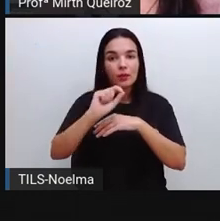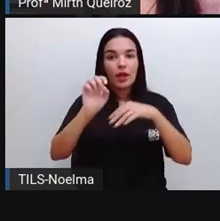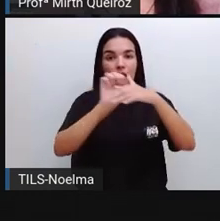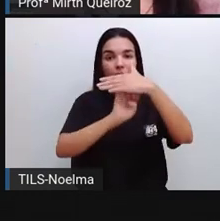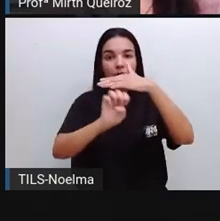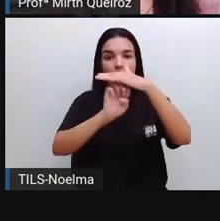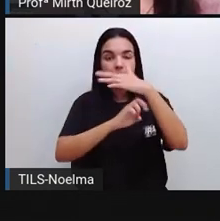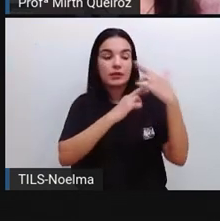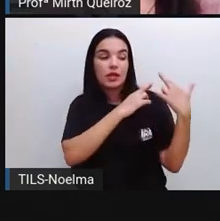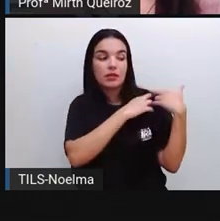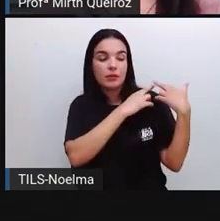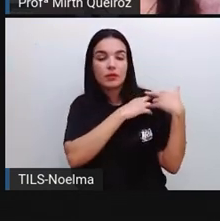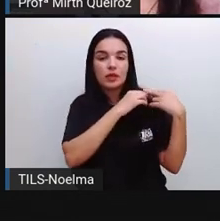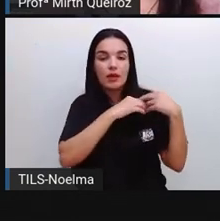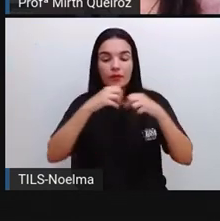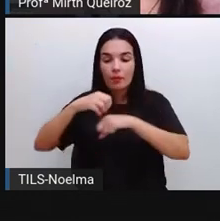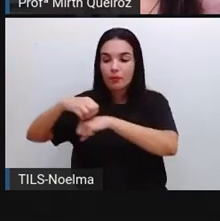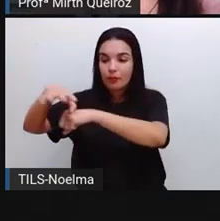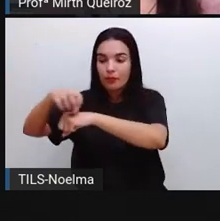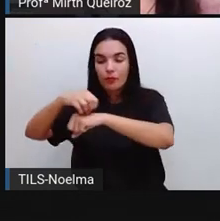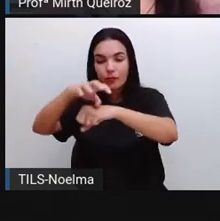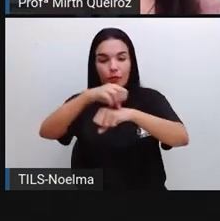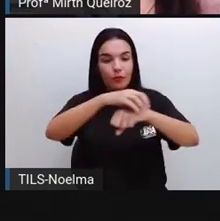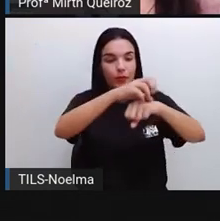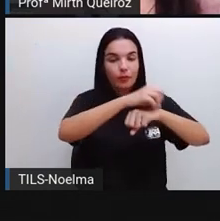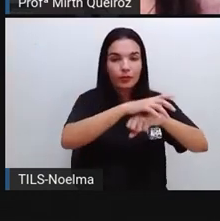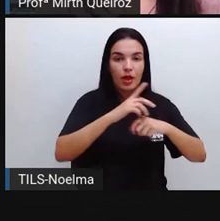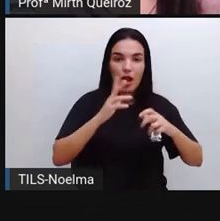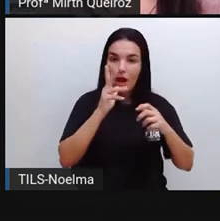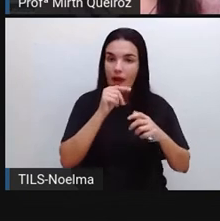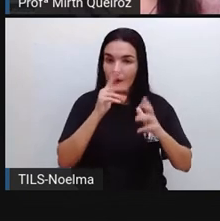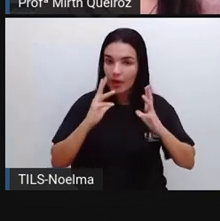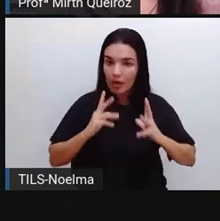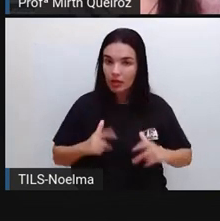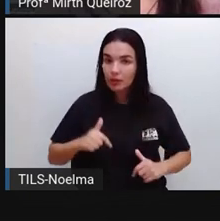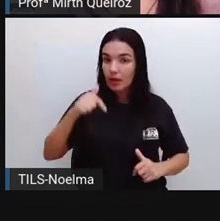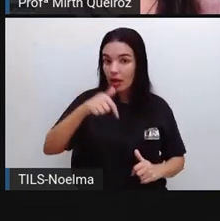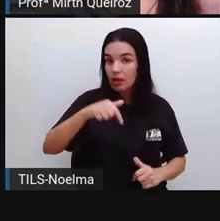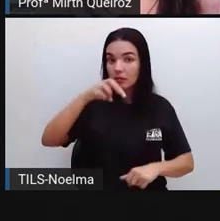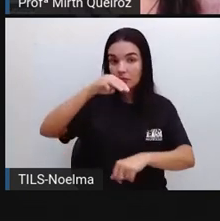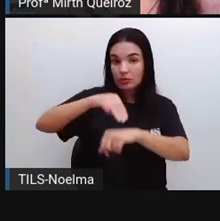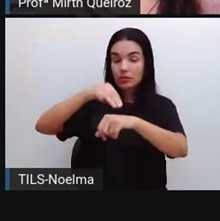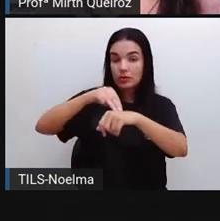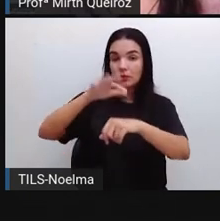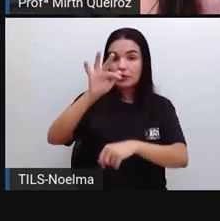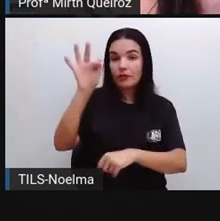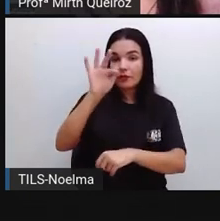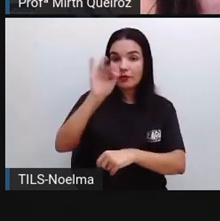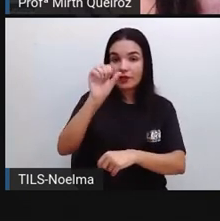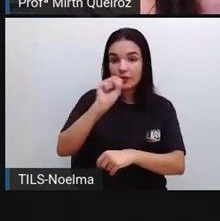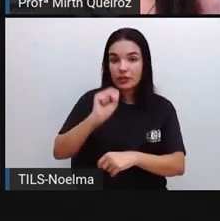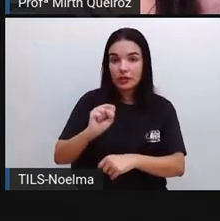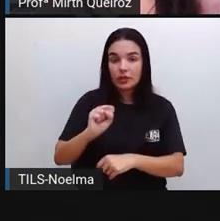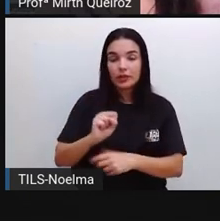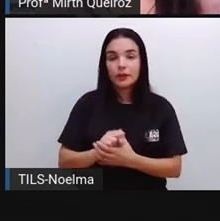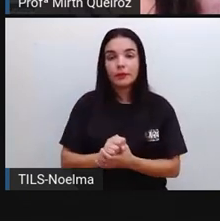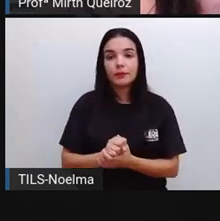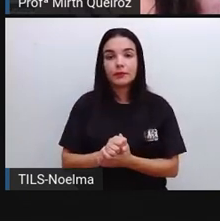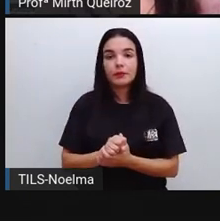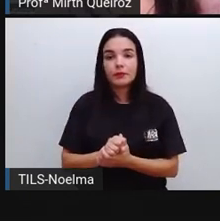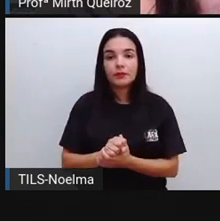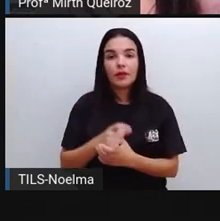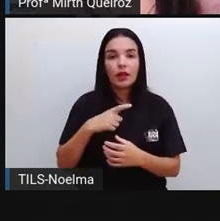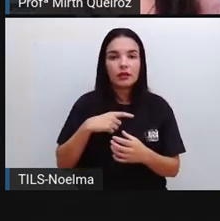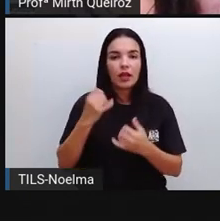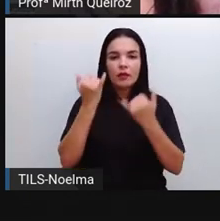distribuição de água potável no nosso município, né? Então nós vamos ter algumas informações aqui